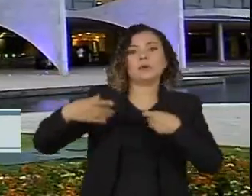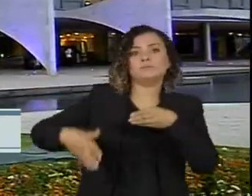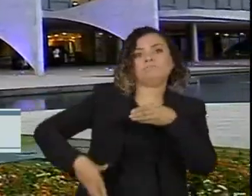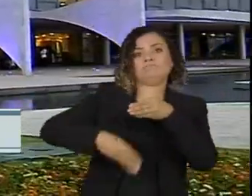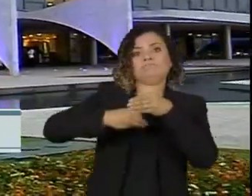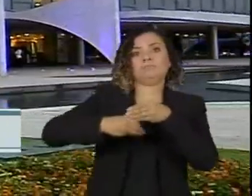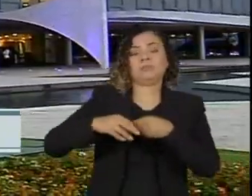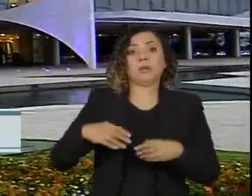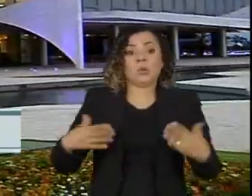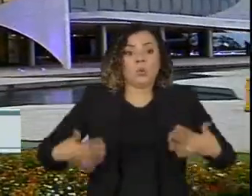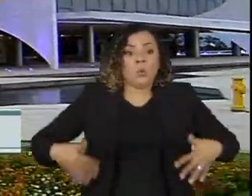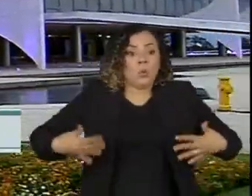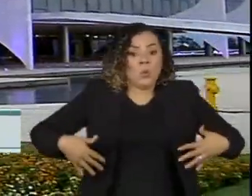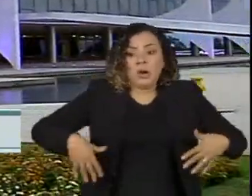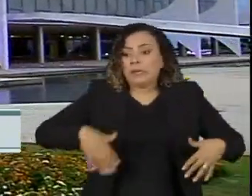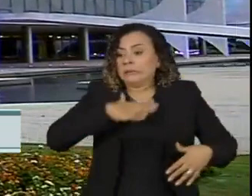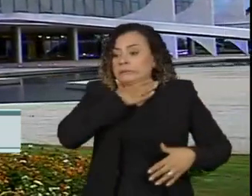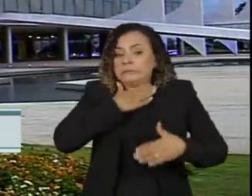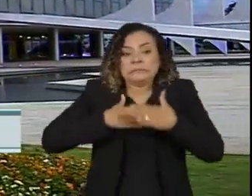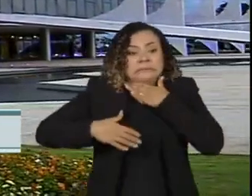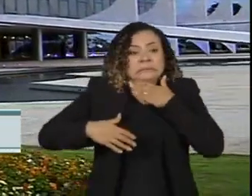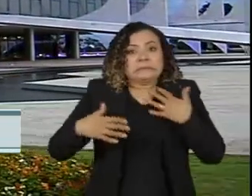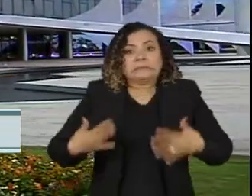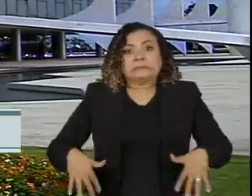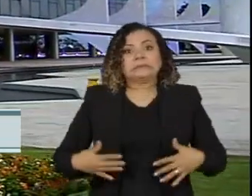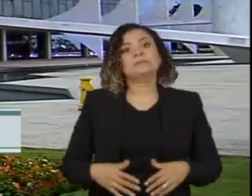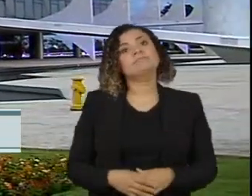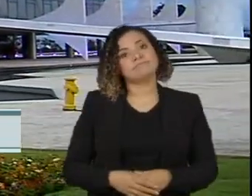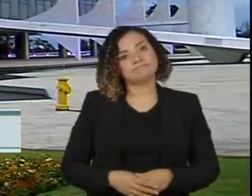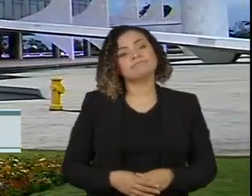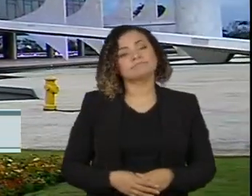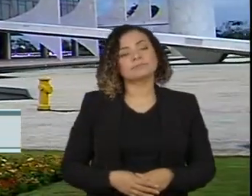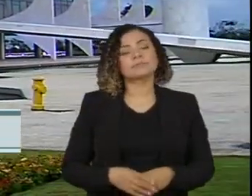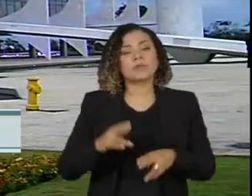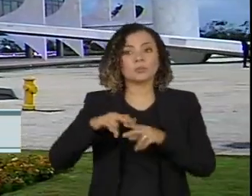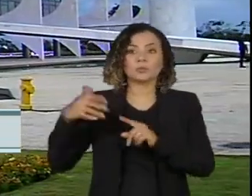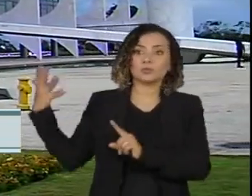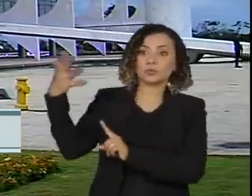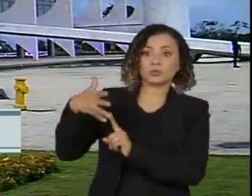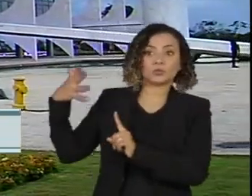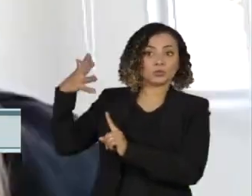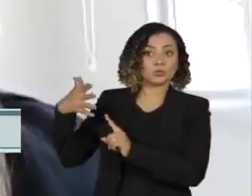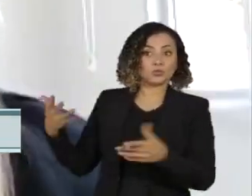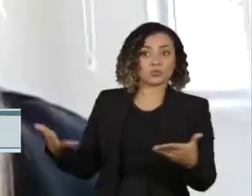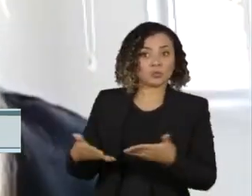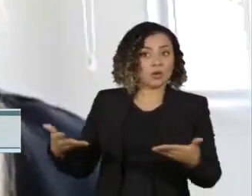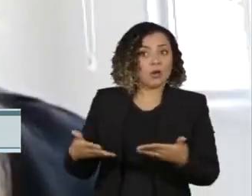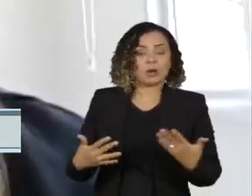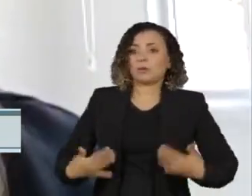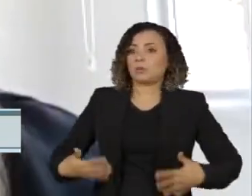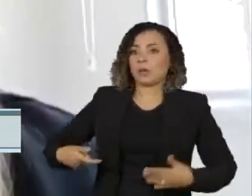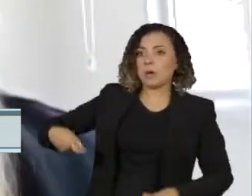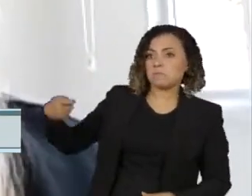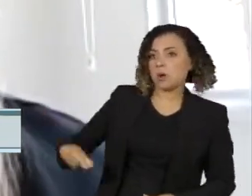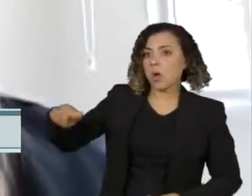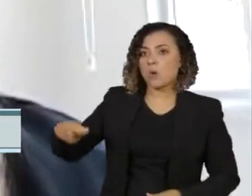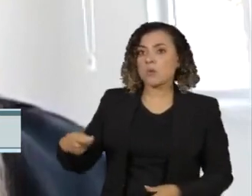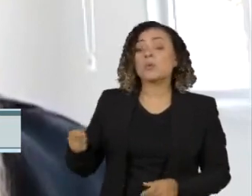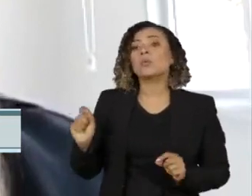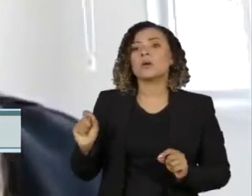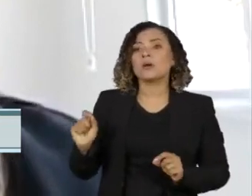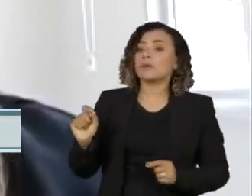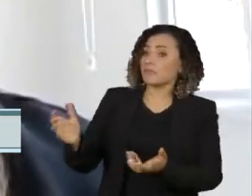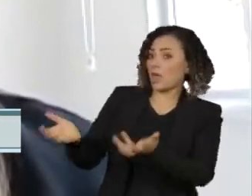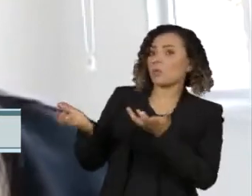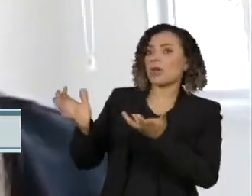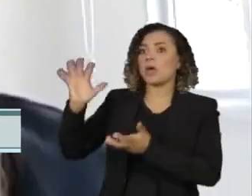O cobertor é curto e está rasgado. Existe um discurso muito intenso e muito extremista de que quando você quer